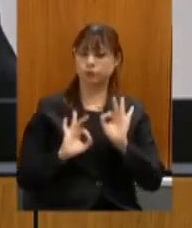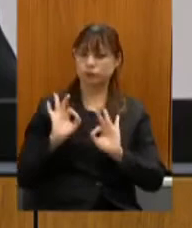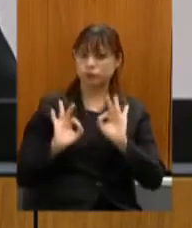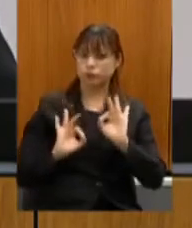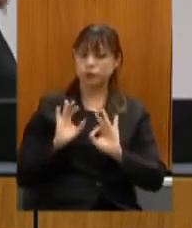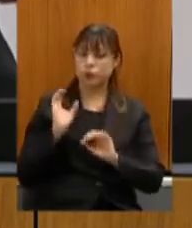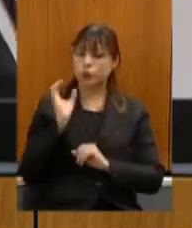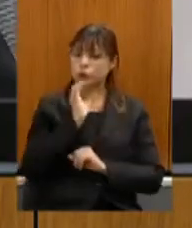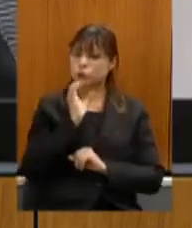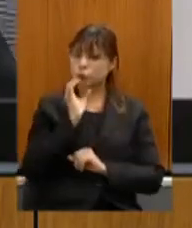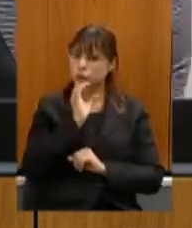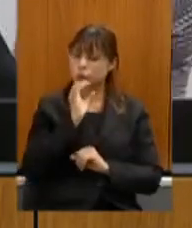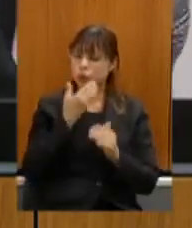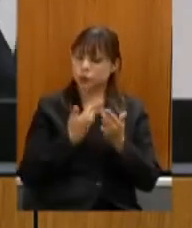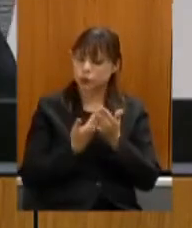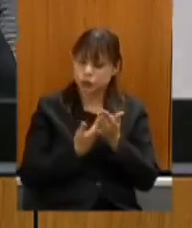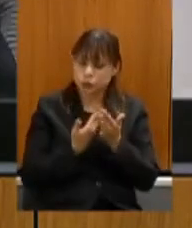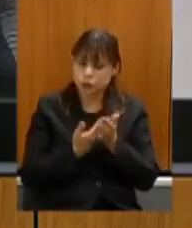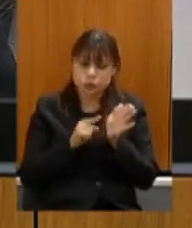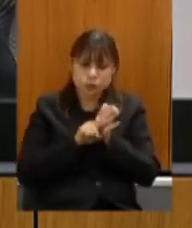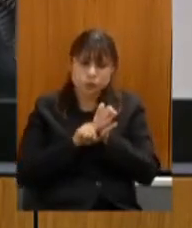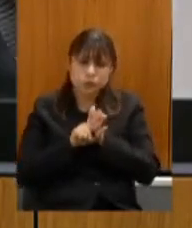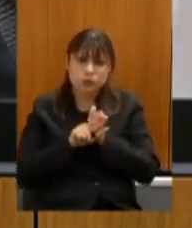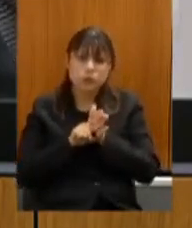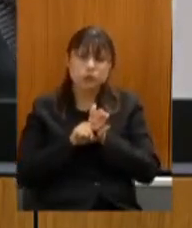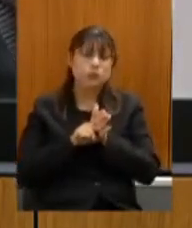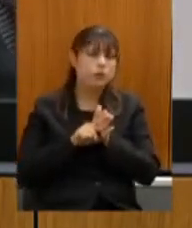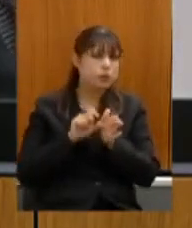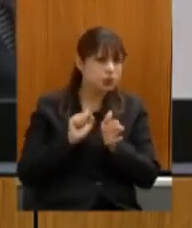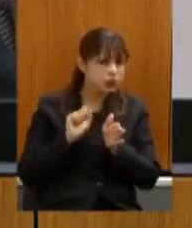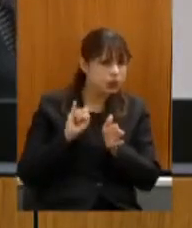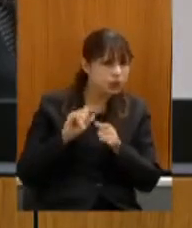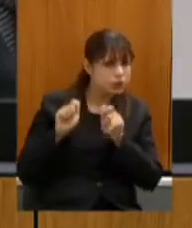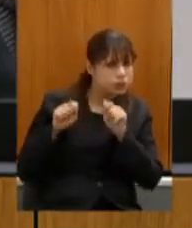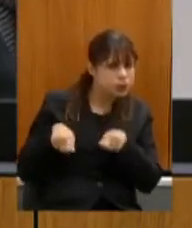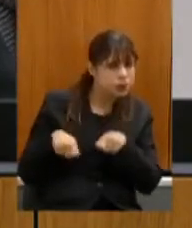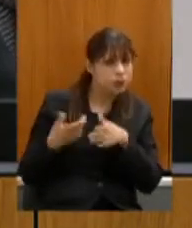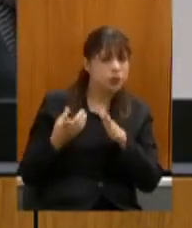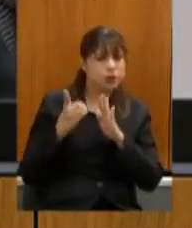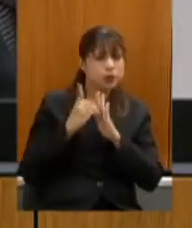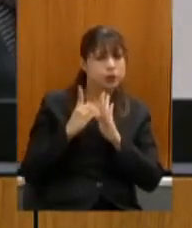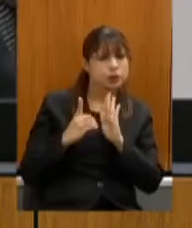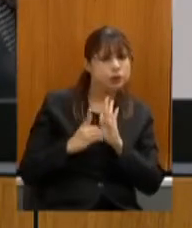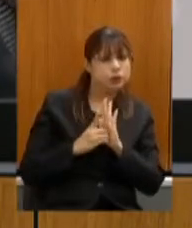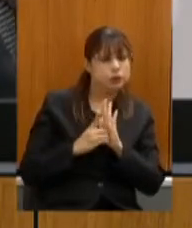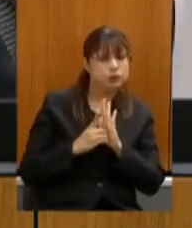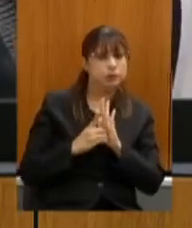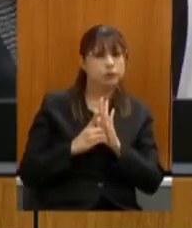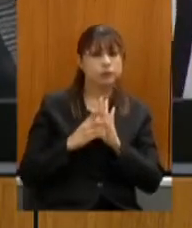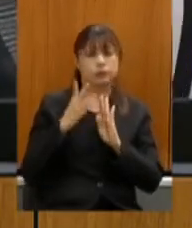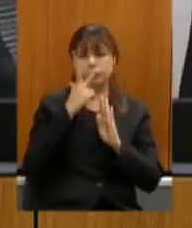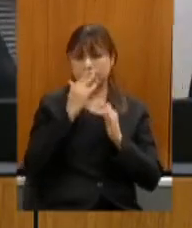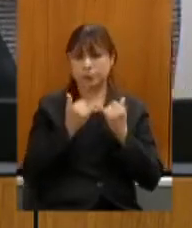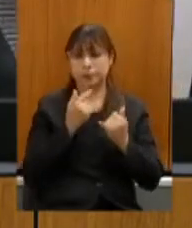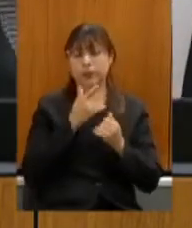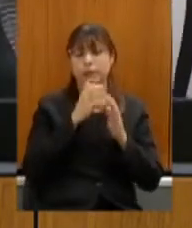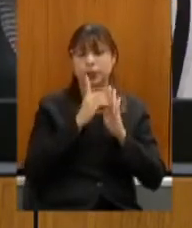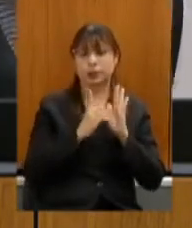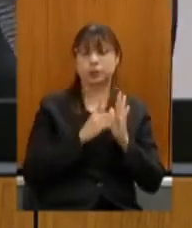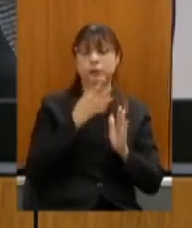com a máxima urgência estudo sobre a possibilidade de edição de decreto nos moldes do decreto de número 40